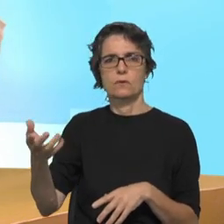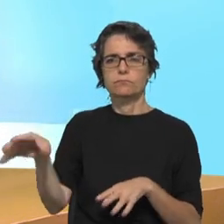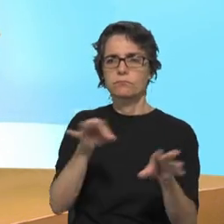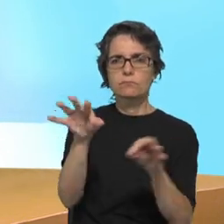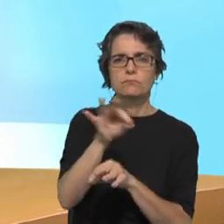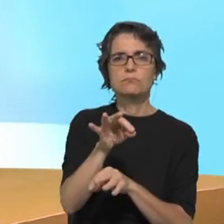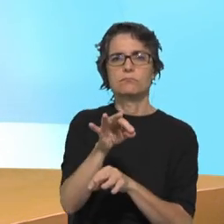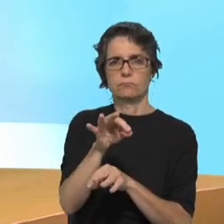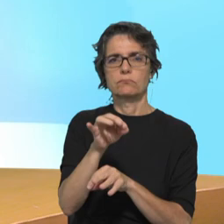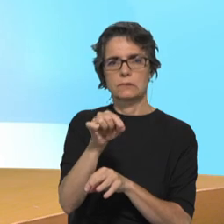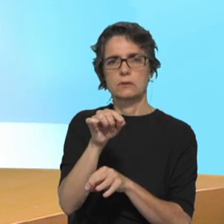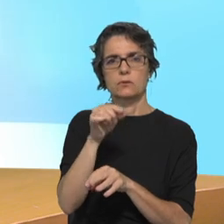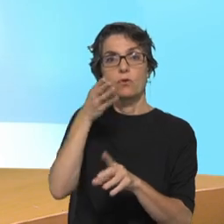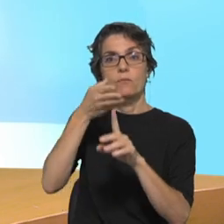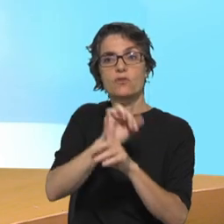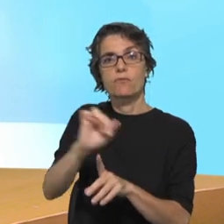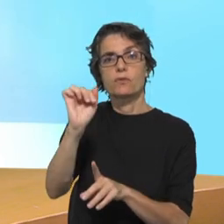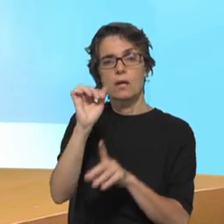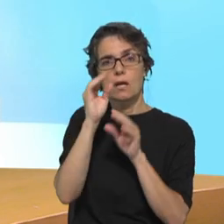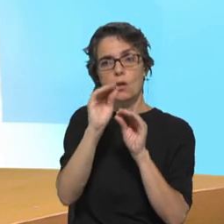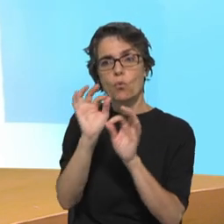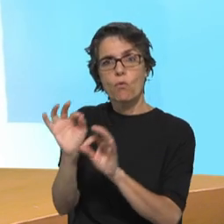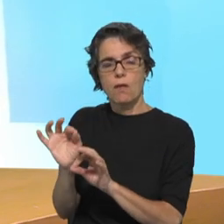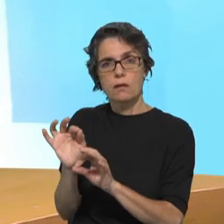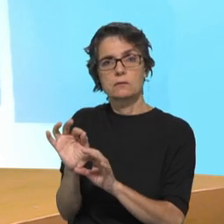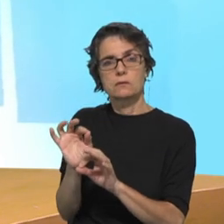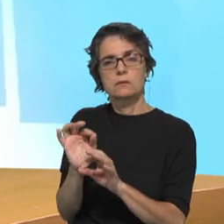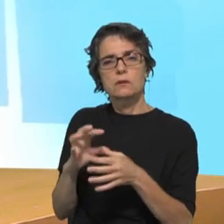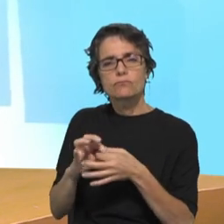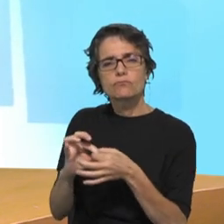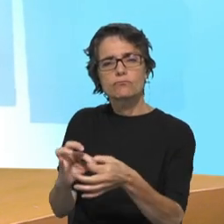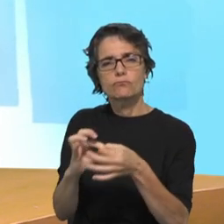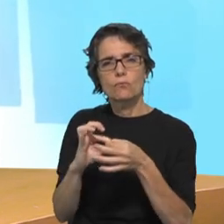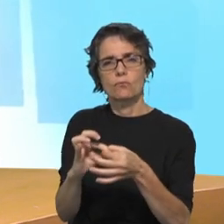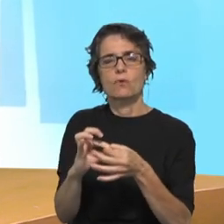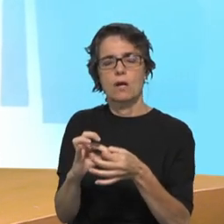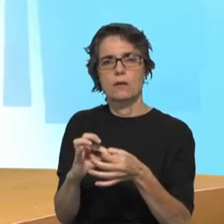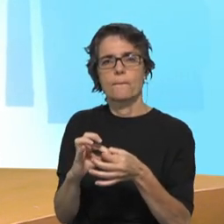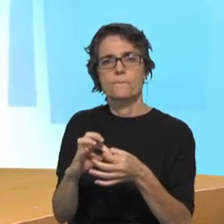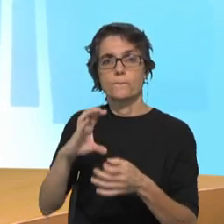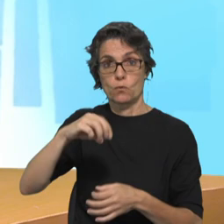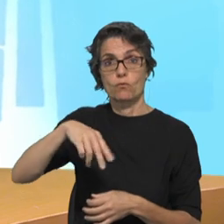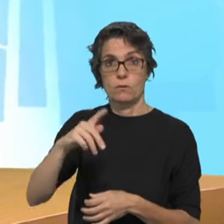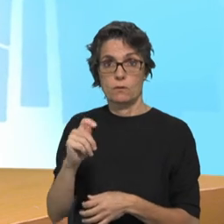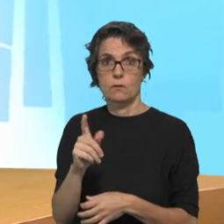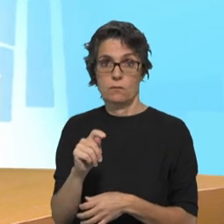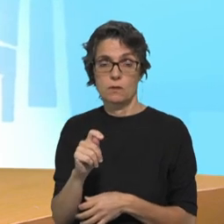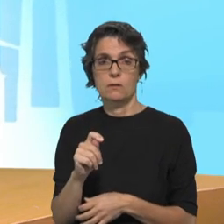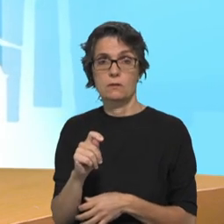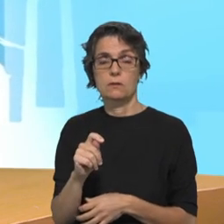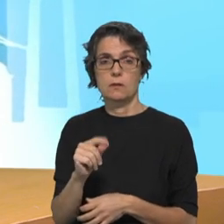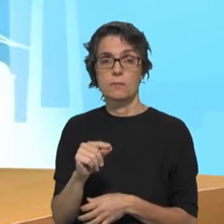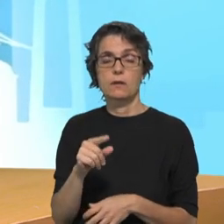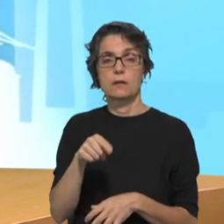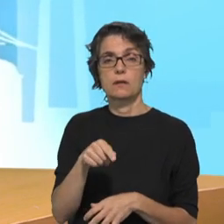cuidar da unidade e da coerência de todo este corpo, mas onde, igualmente, cada voz